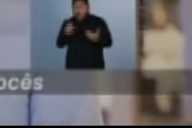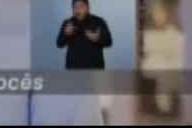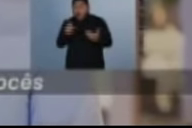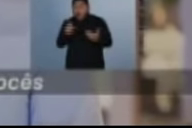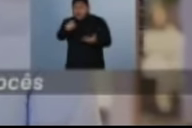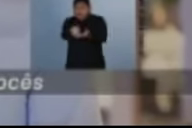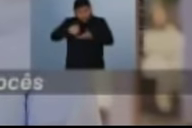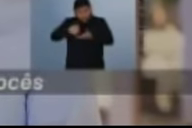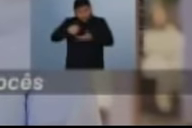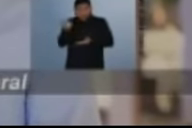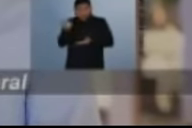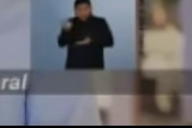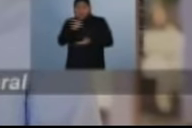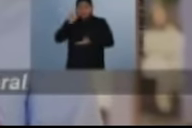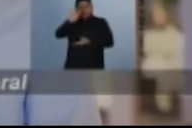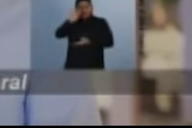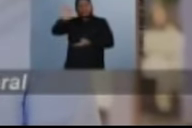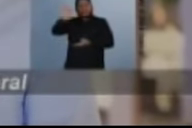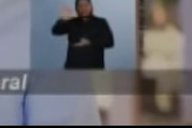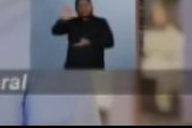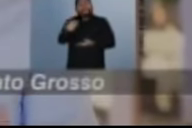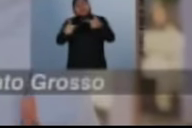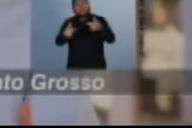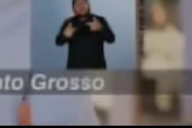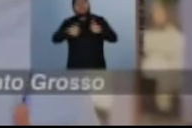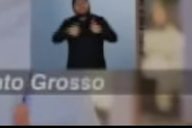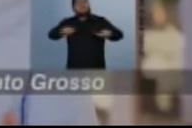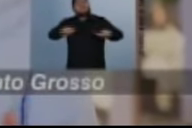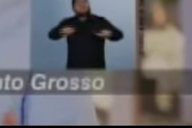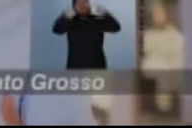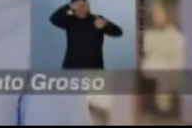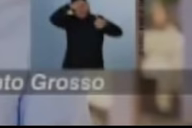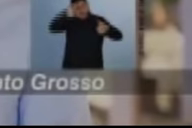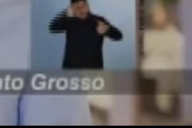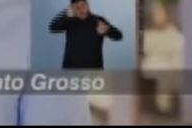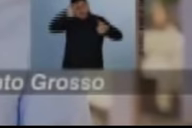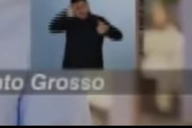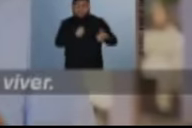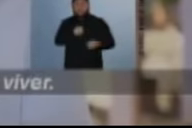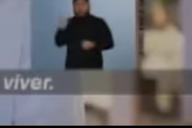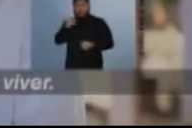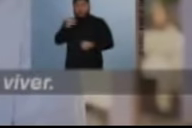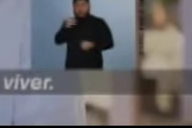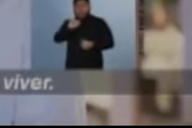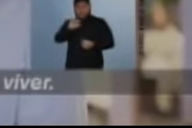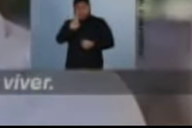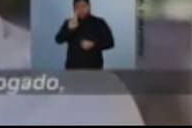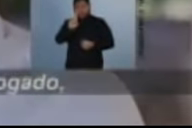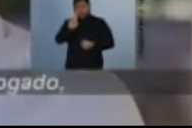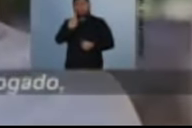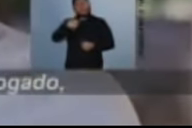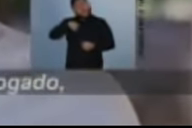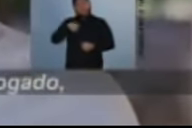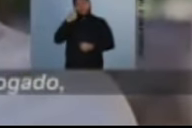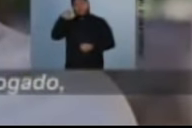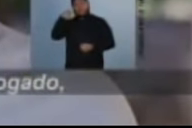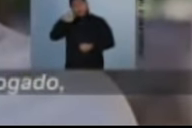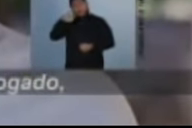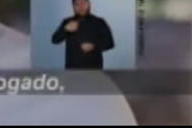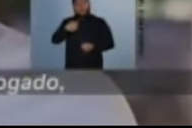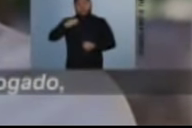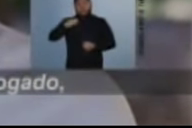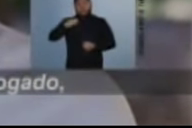Agora, com o apoio de vocês e como deputado federal, iremos trabalhar para tornar Mato Grosso um estado melhor para se viver. Eu sou Icaro Reveles,